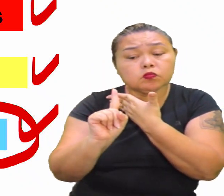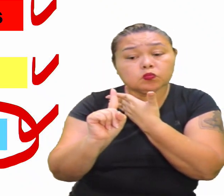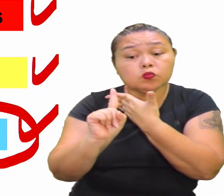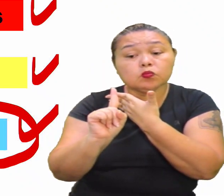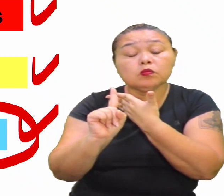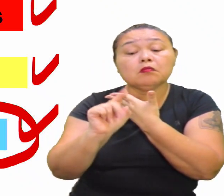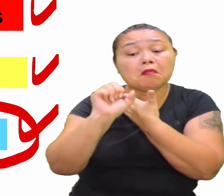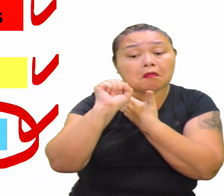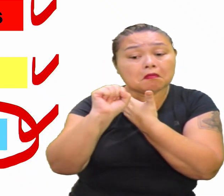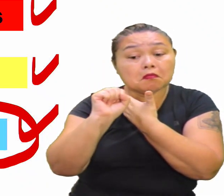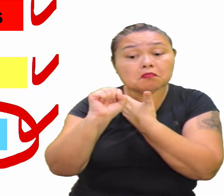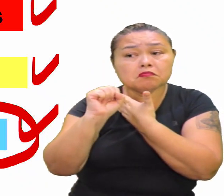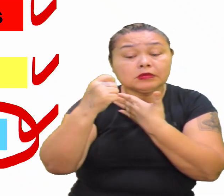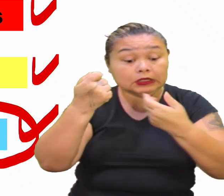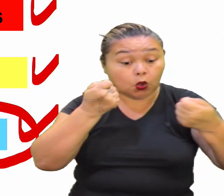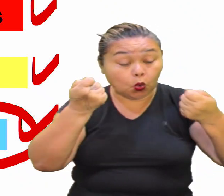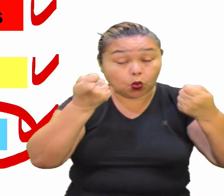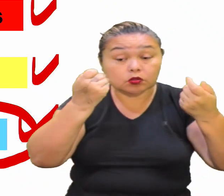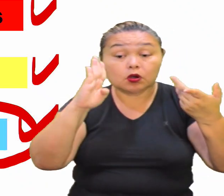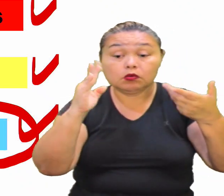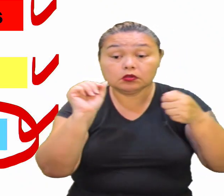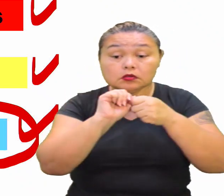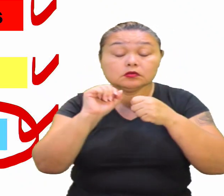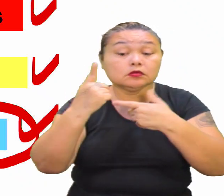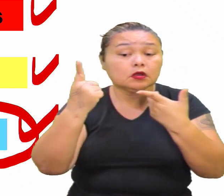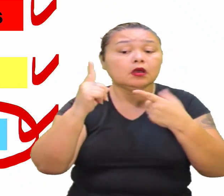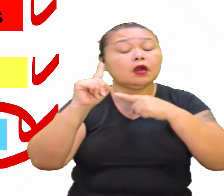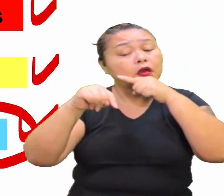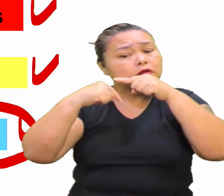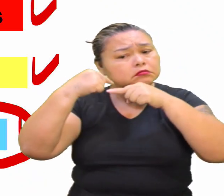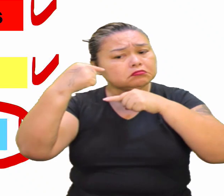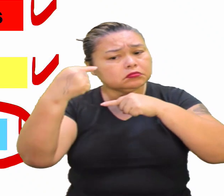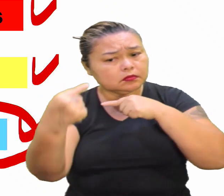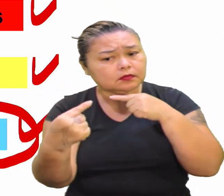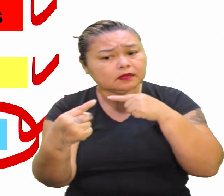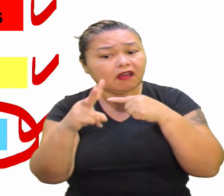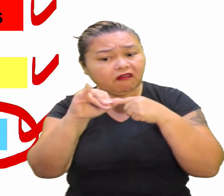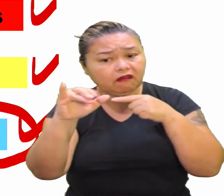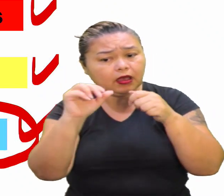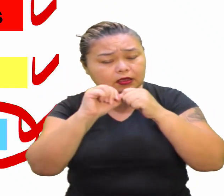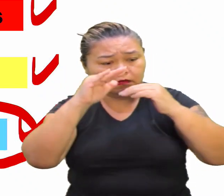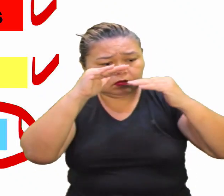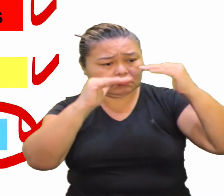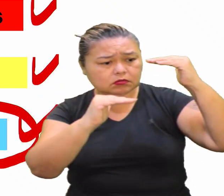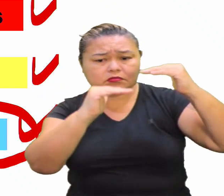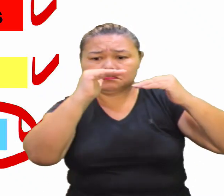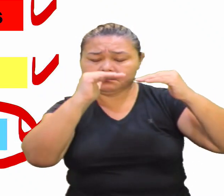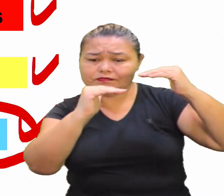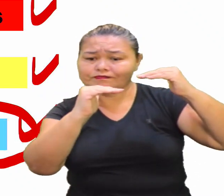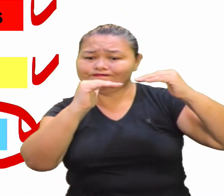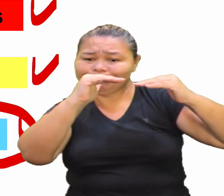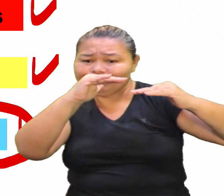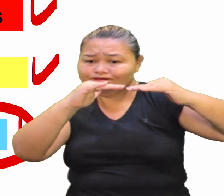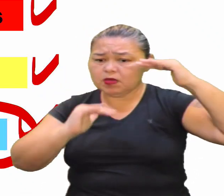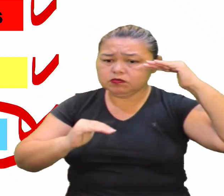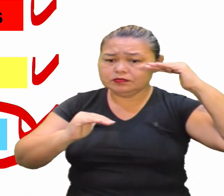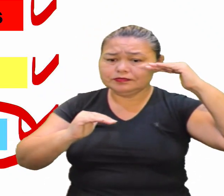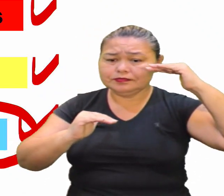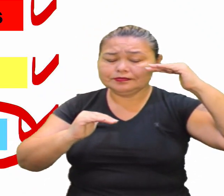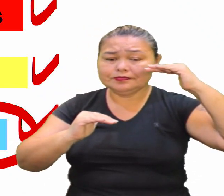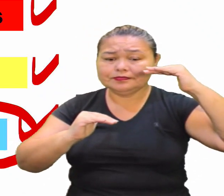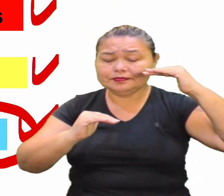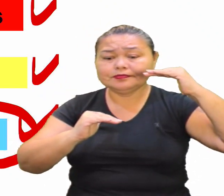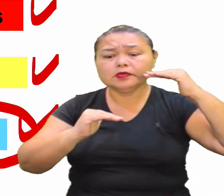ação do homem Sem controle biológico Eu posso dizer assim Vai se interferir No equilíbrio das cadeias alimentares